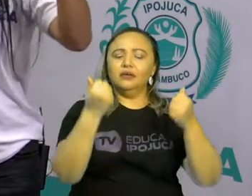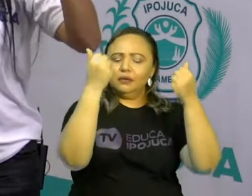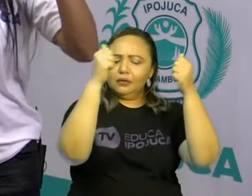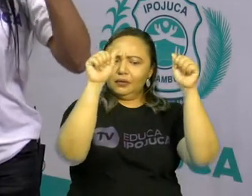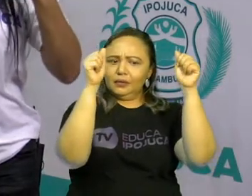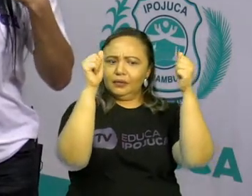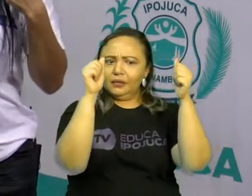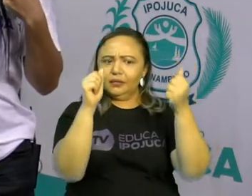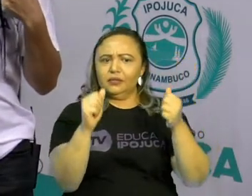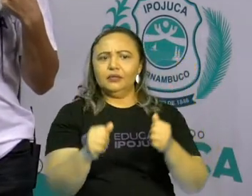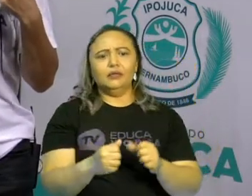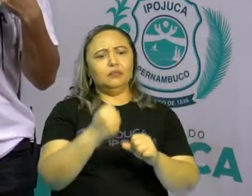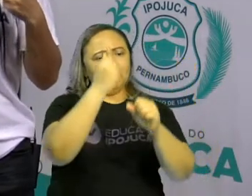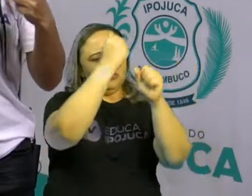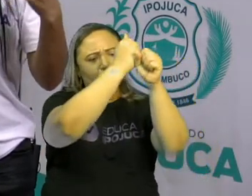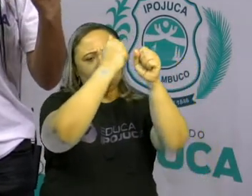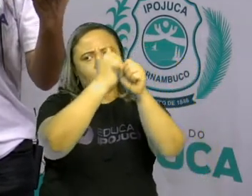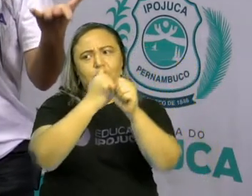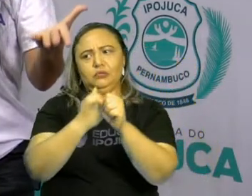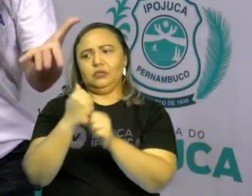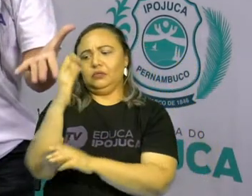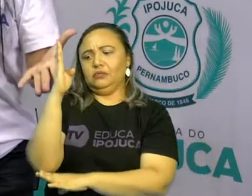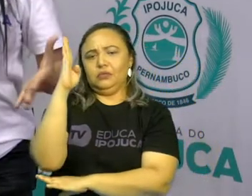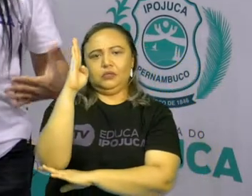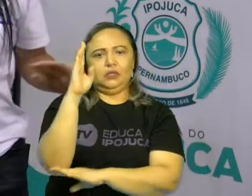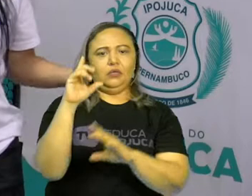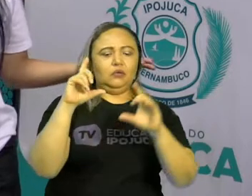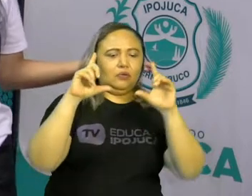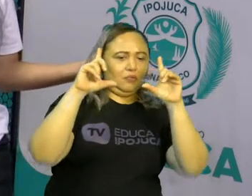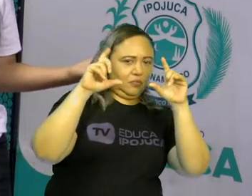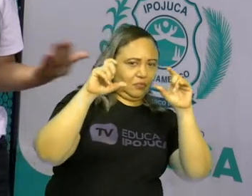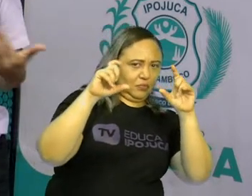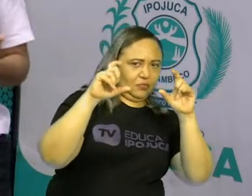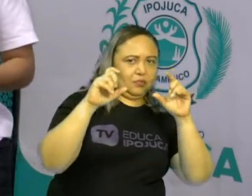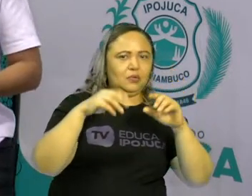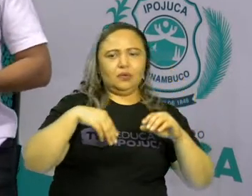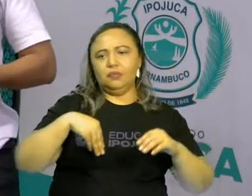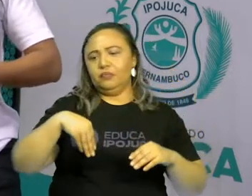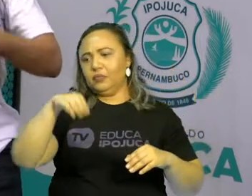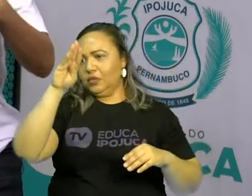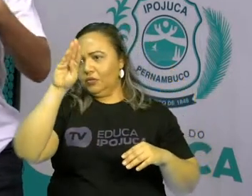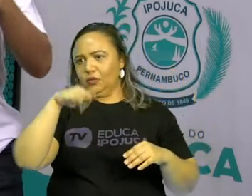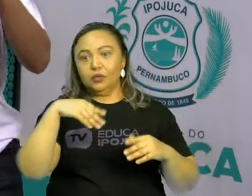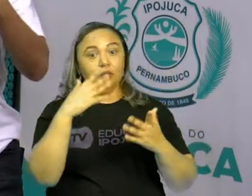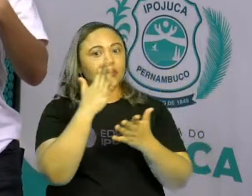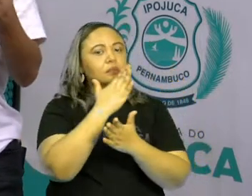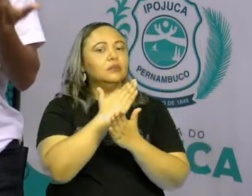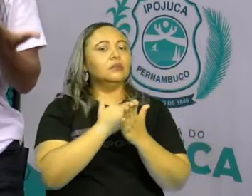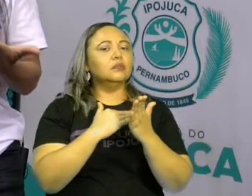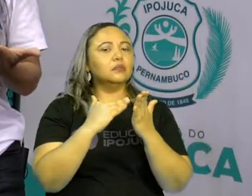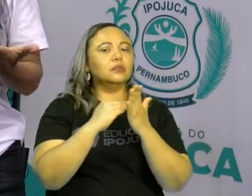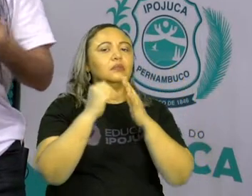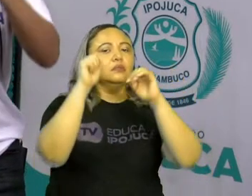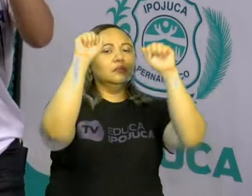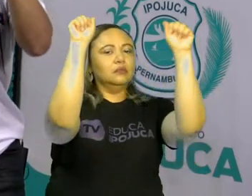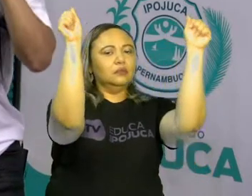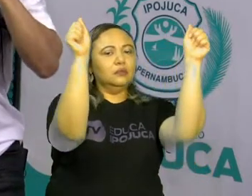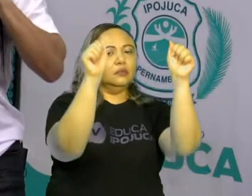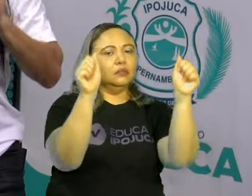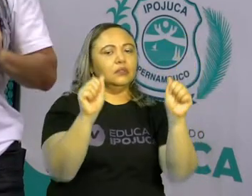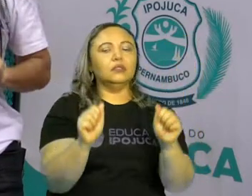uma escultura de madeira, uma fotografia, uma pintura. Tudo isso é forma de arte visuais.